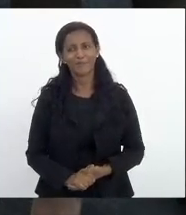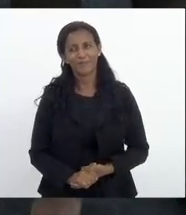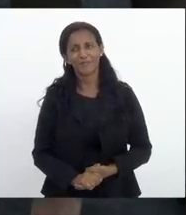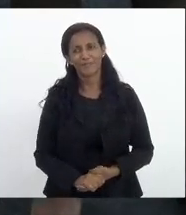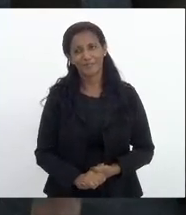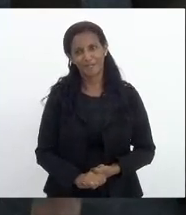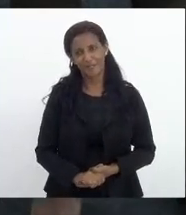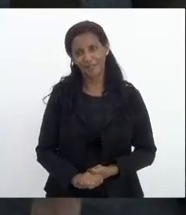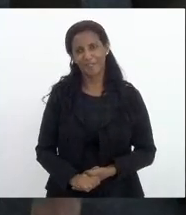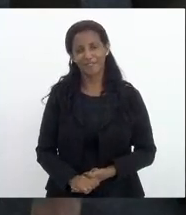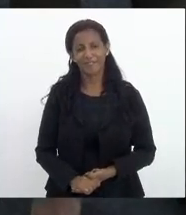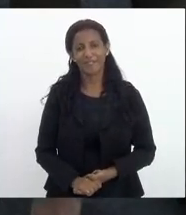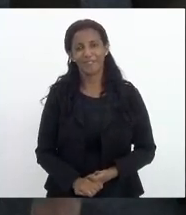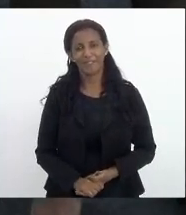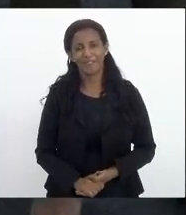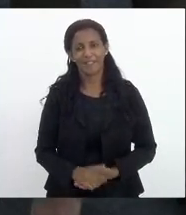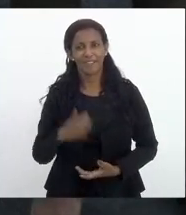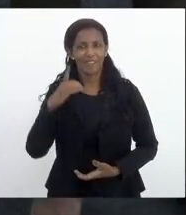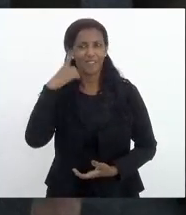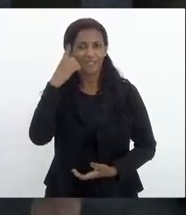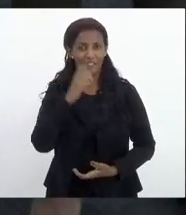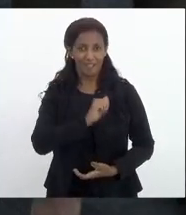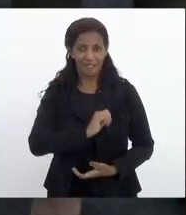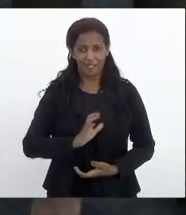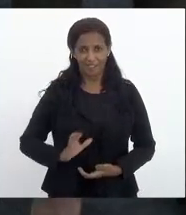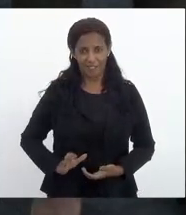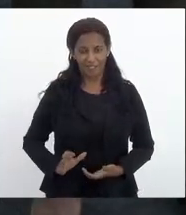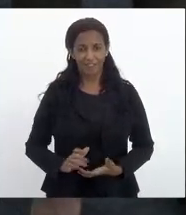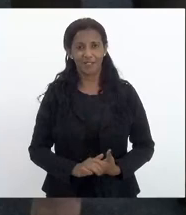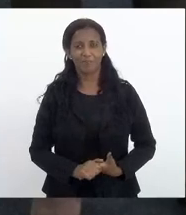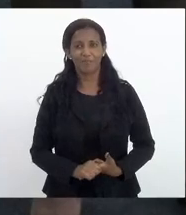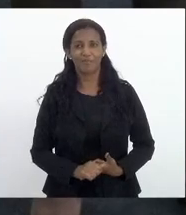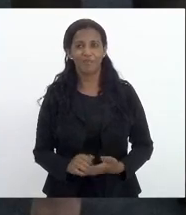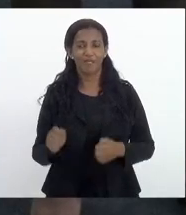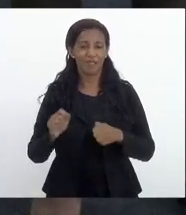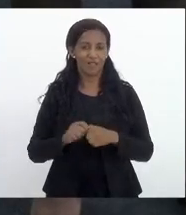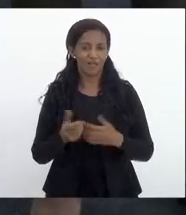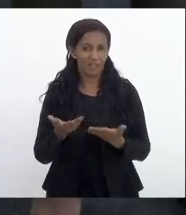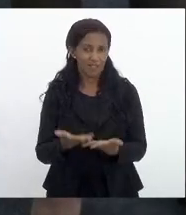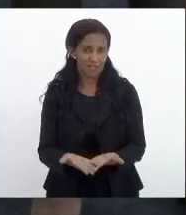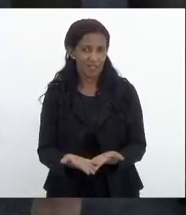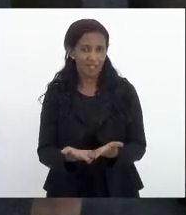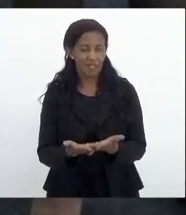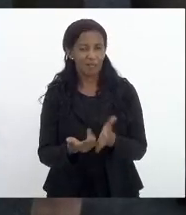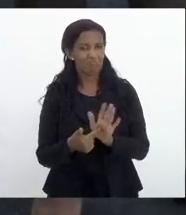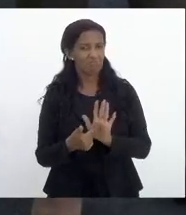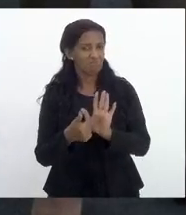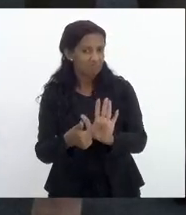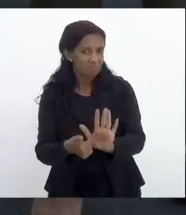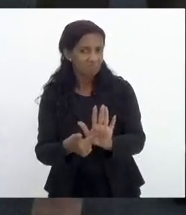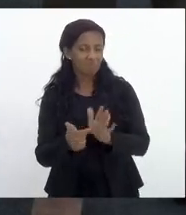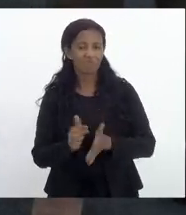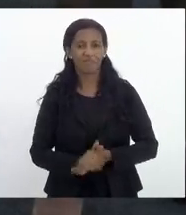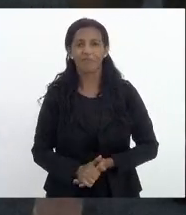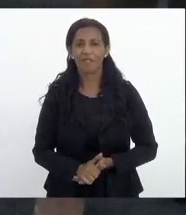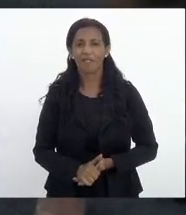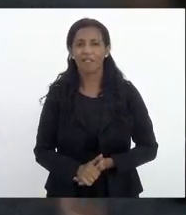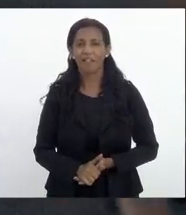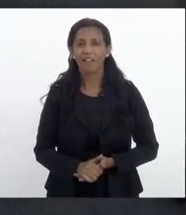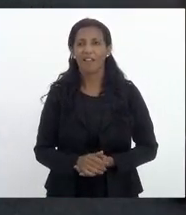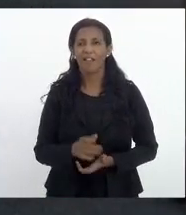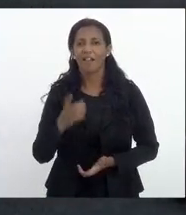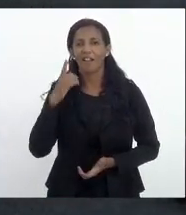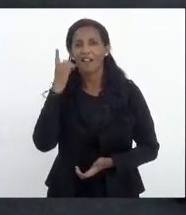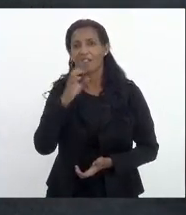o deputado André Siciliano fez aqui referência deputada Marta